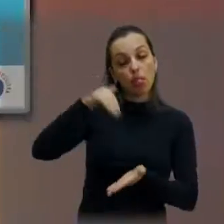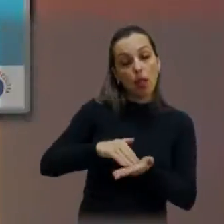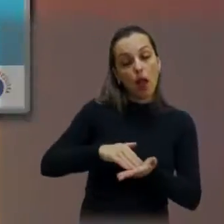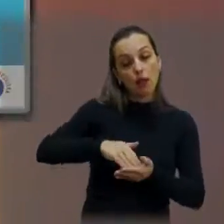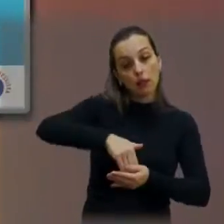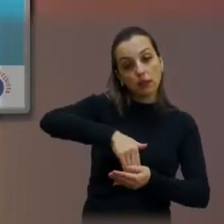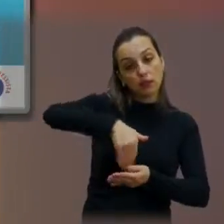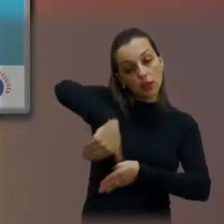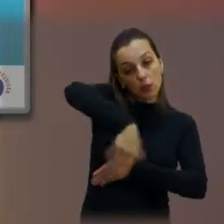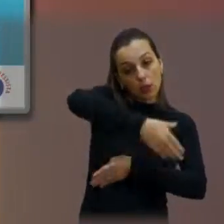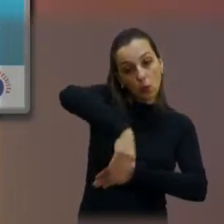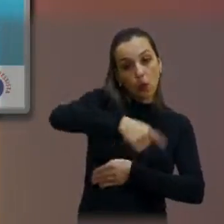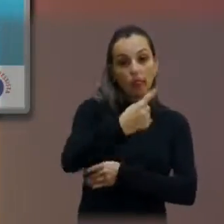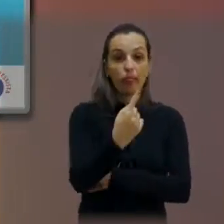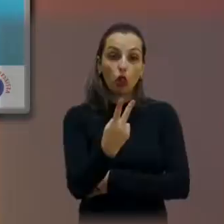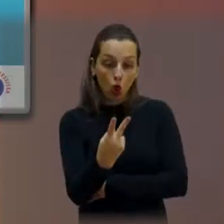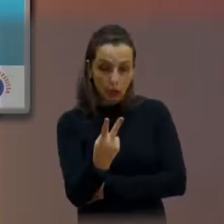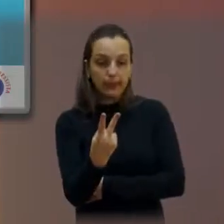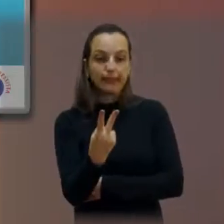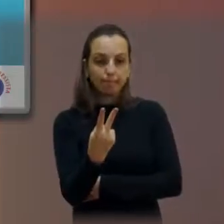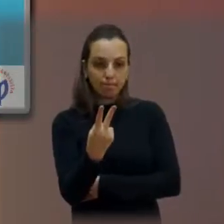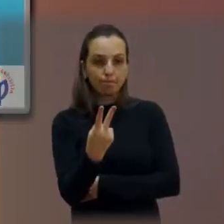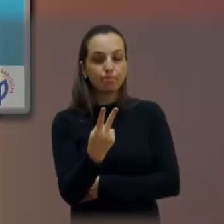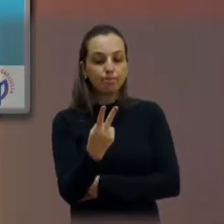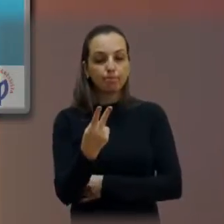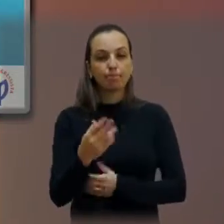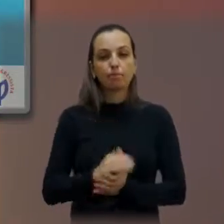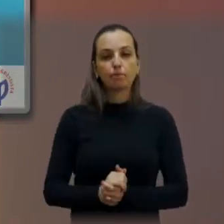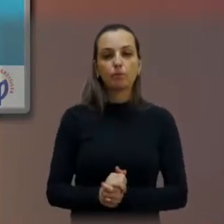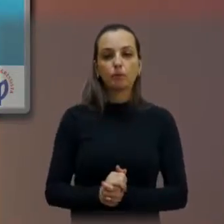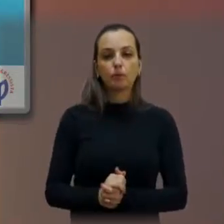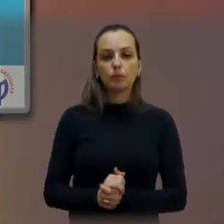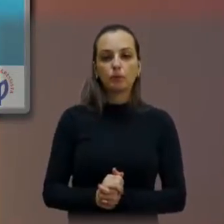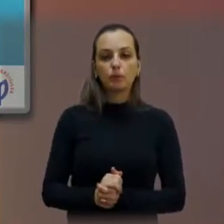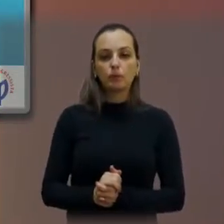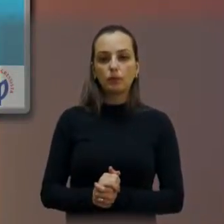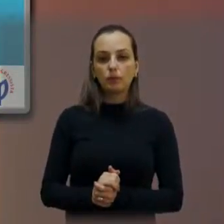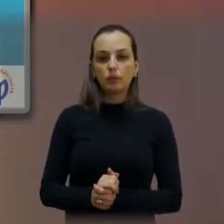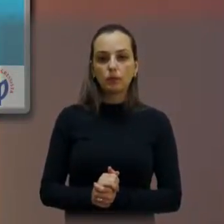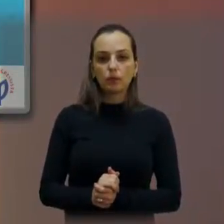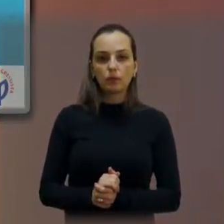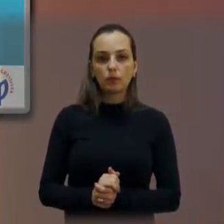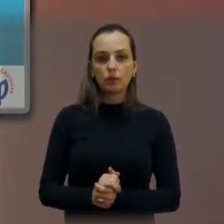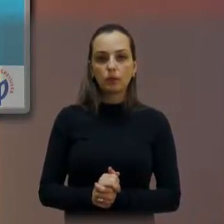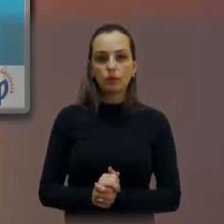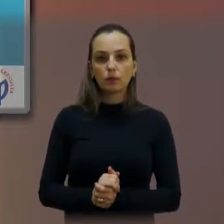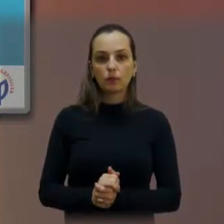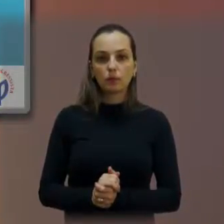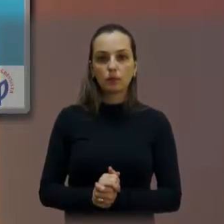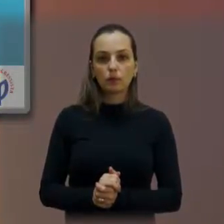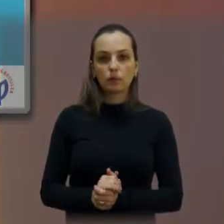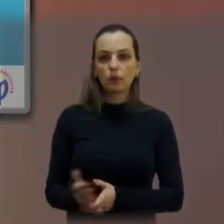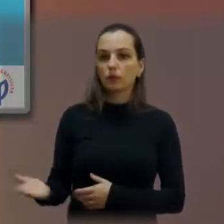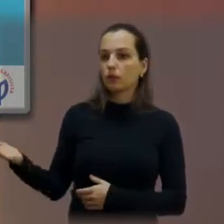a antiga escola do Yamada. Próxima foto. Aí já é na Manoel